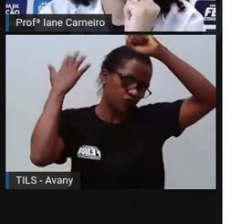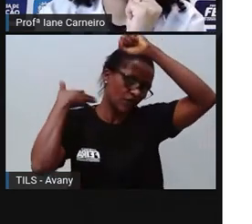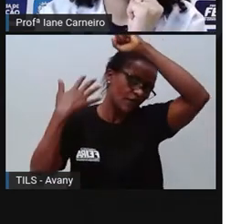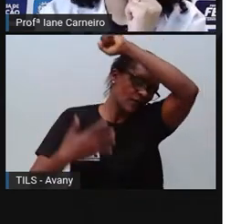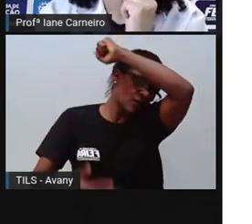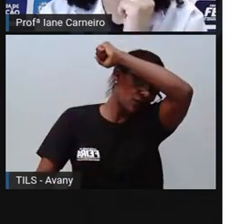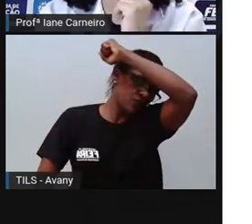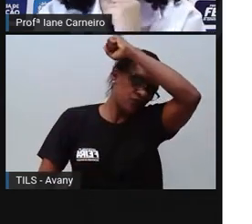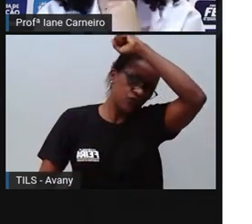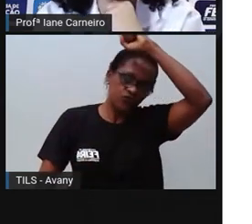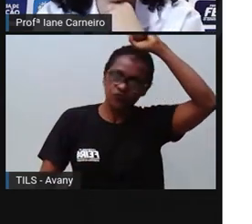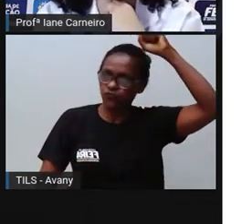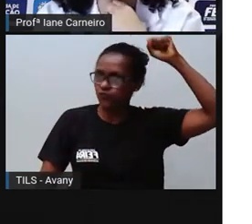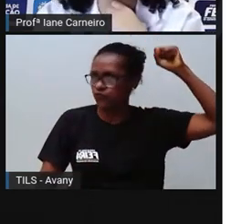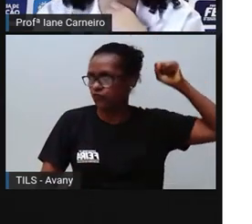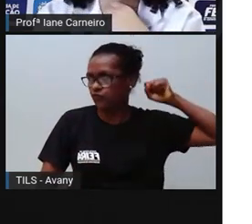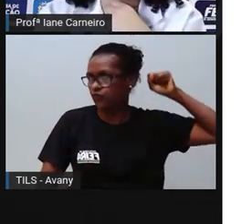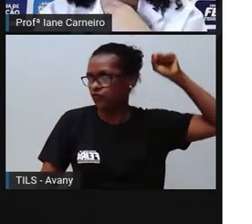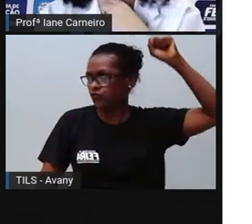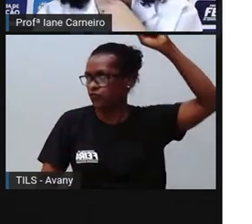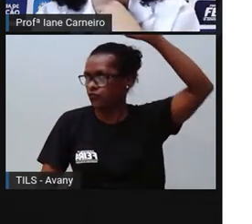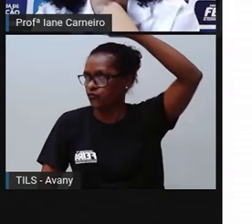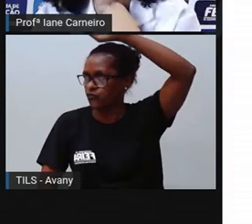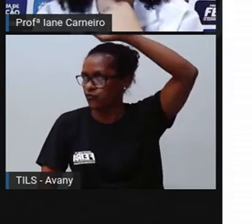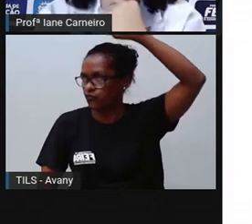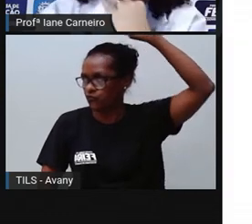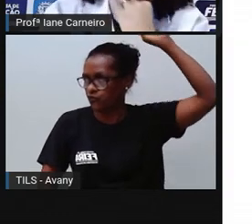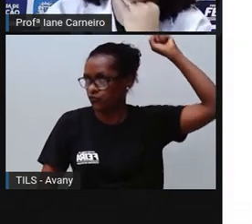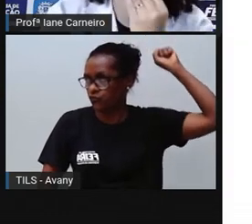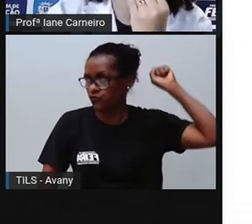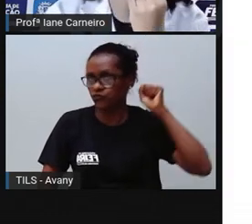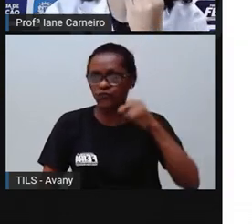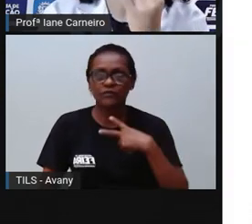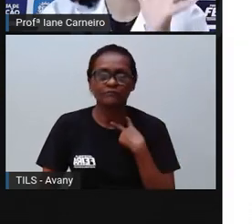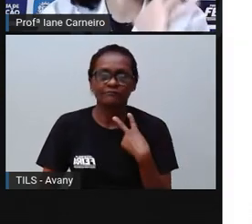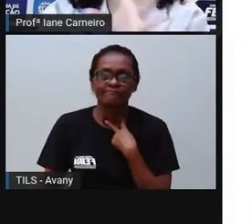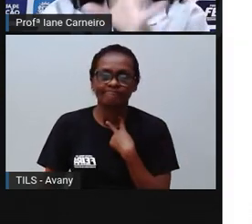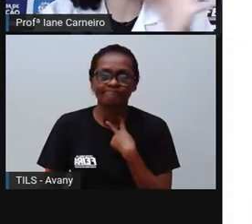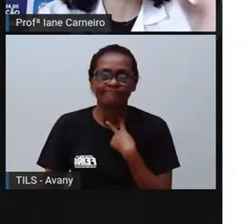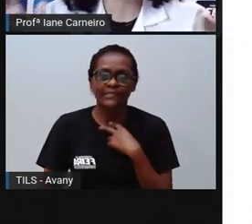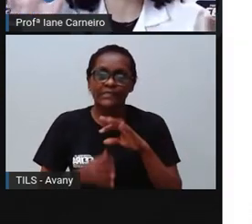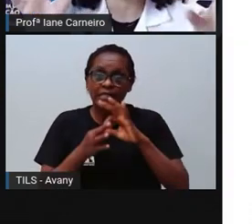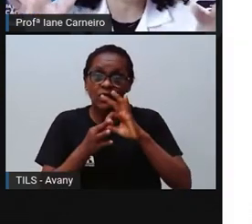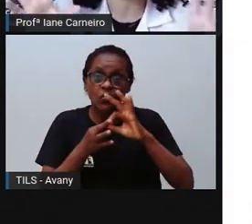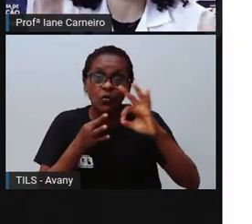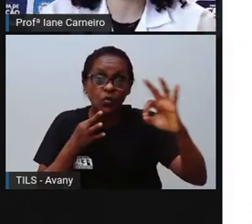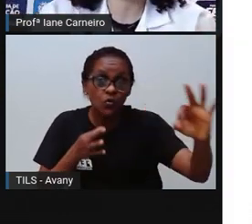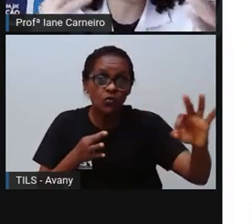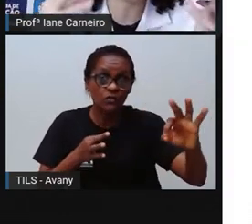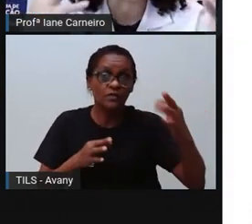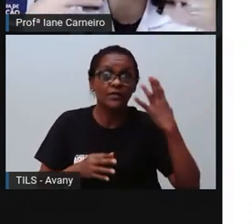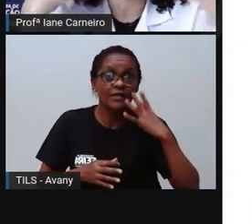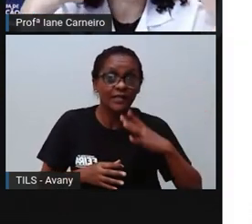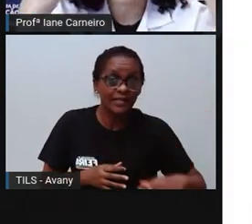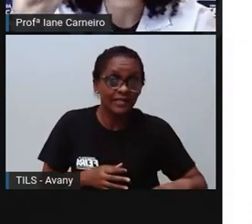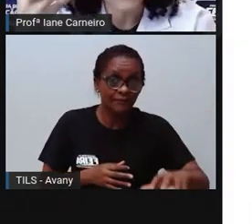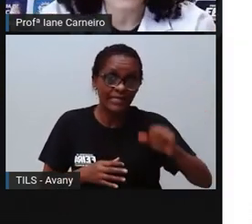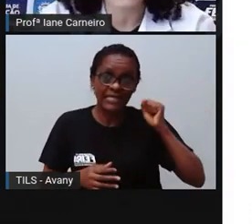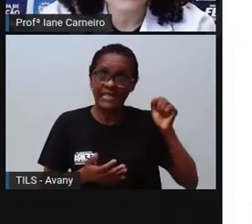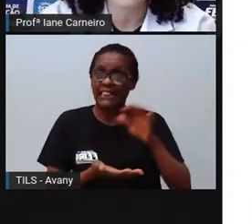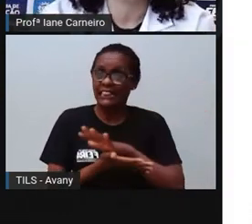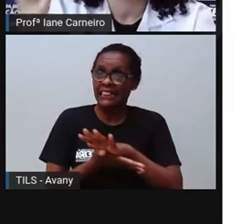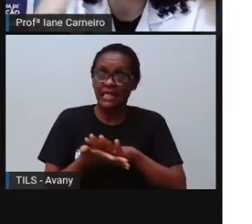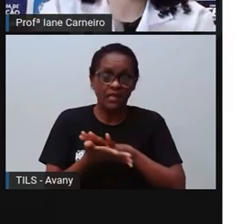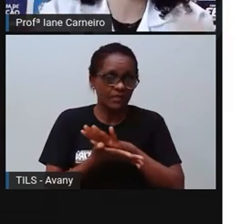mexerem. E se você vê algum desses produtos aqui também, você não pode mexer. Tudo que você for mexer aí, que não foi feito pra